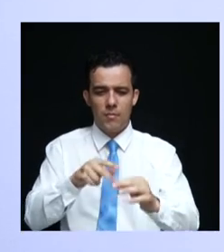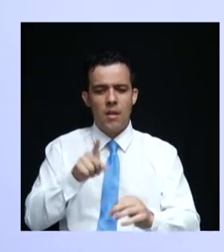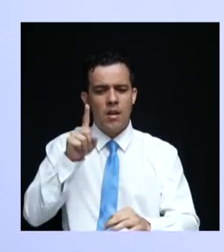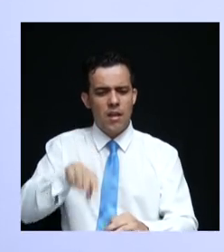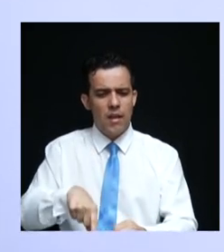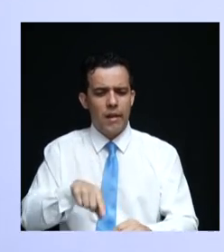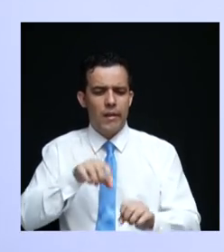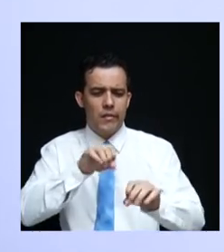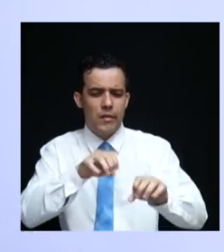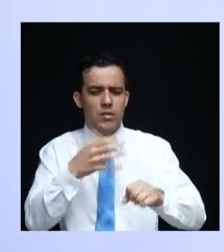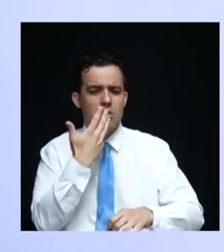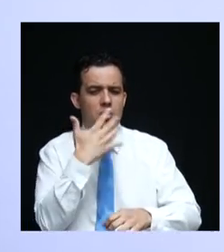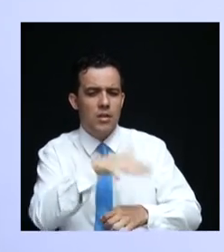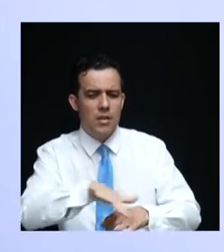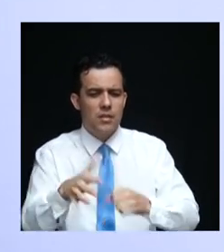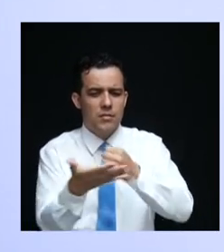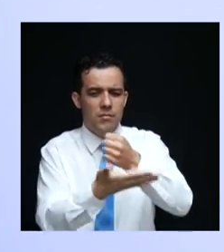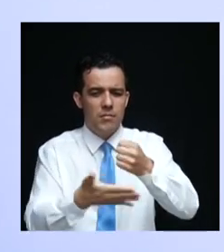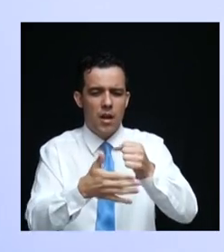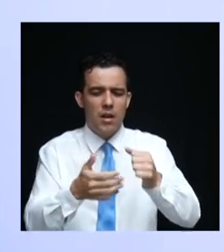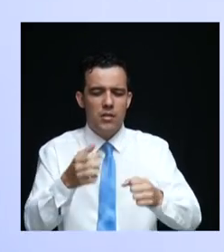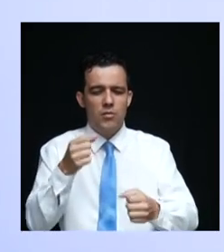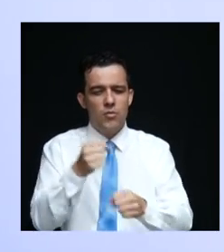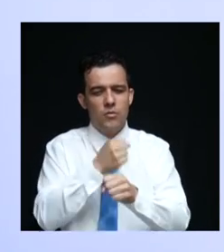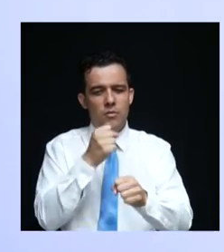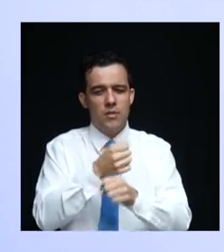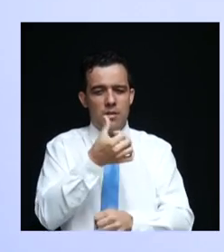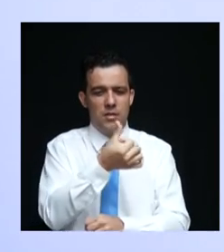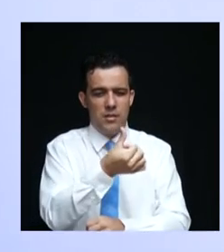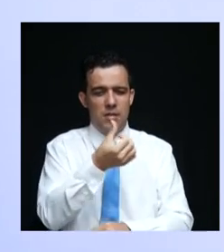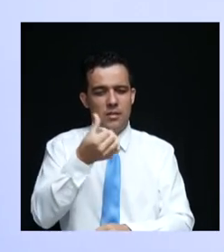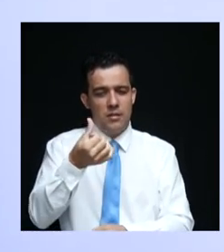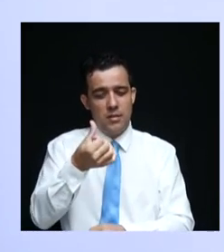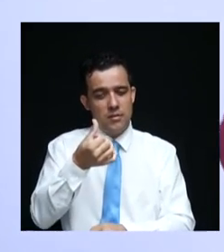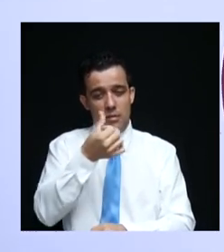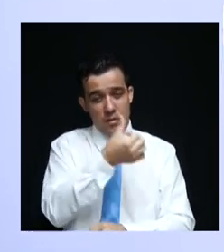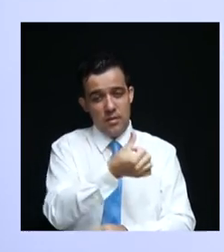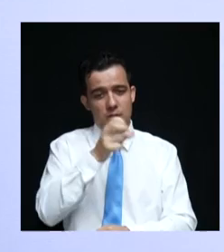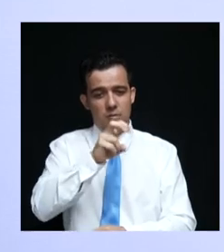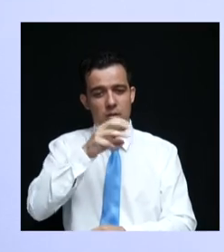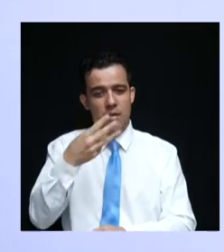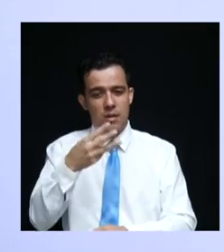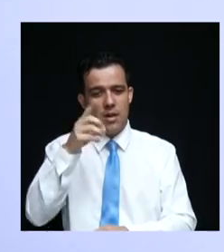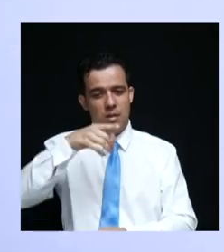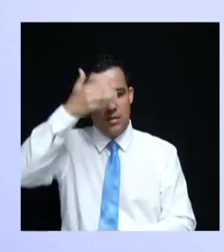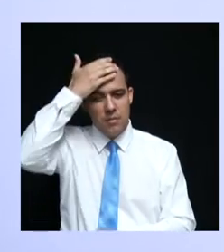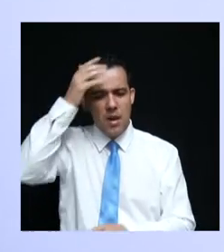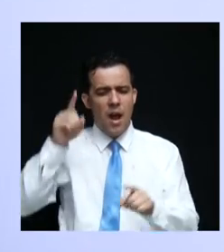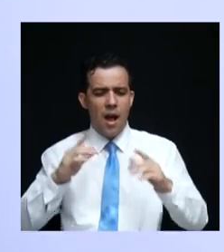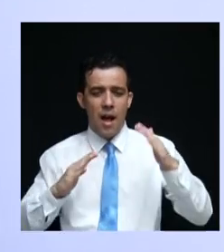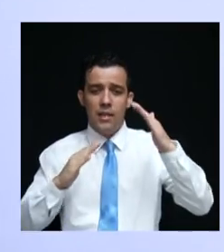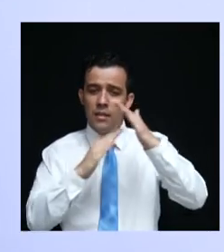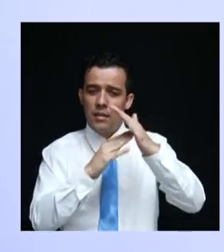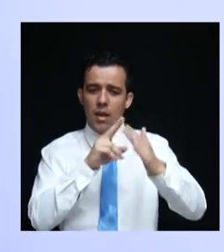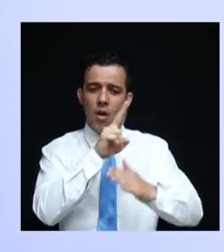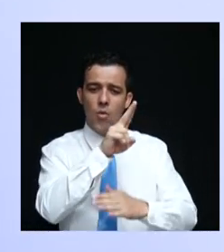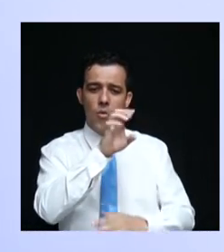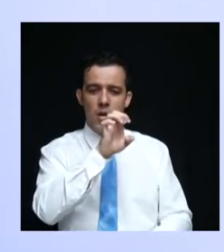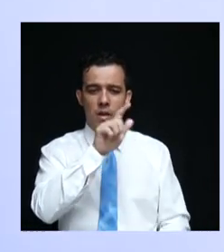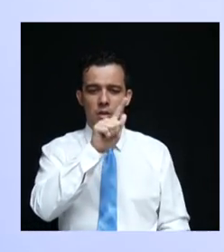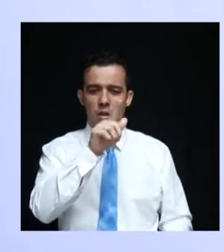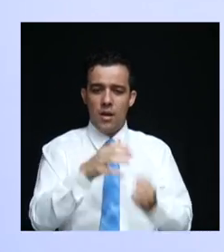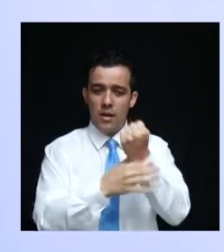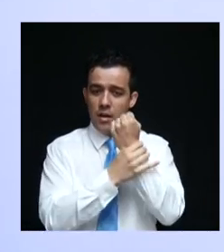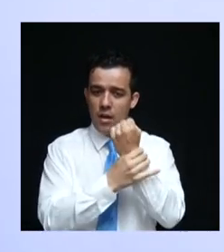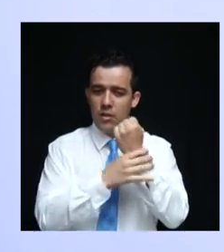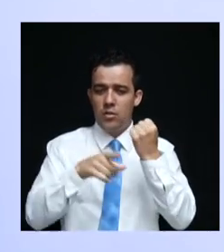educação infantil, com a construção de 653 CEMEIs, até chegar na UEG, garantindo com que os nossos